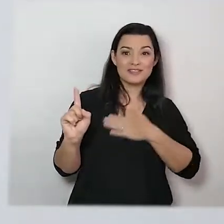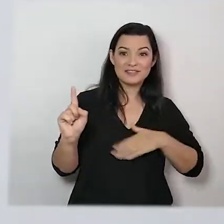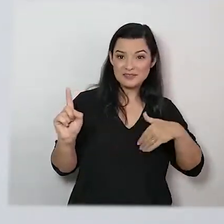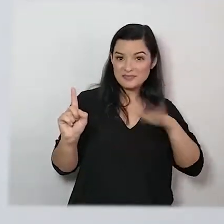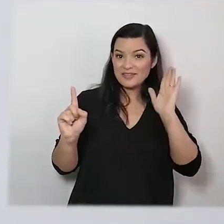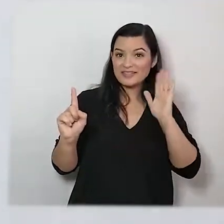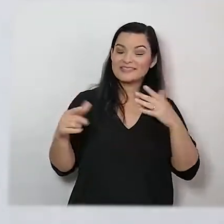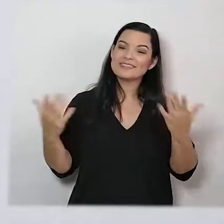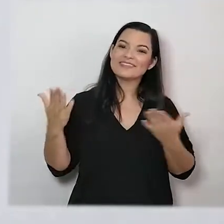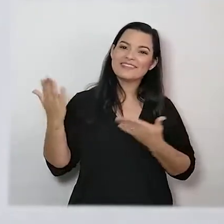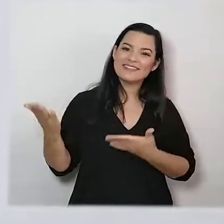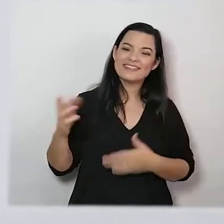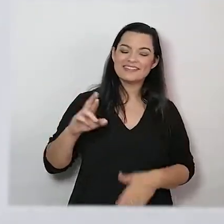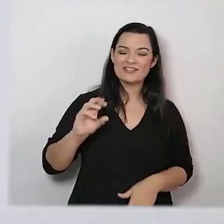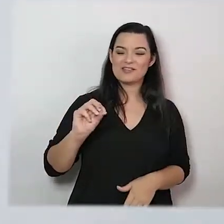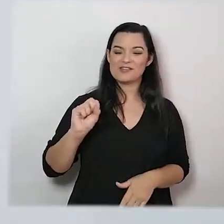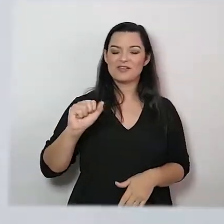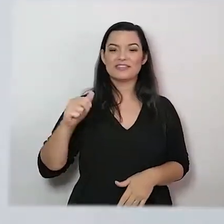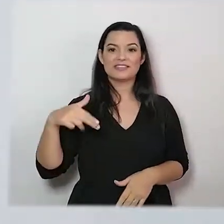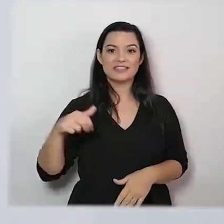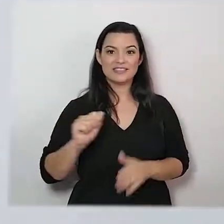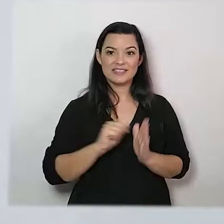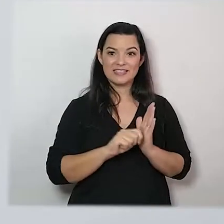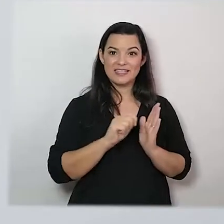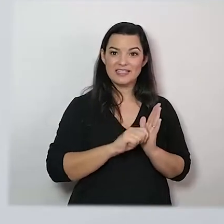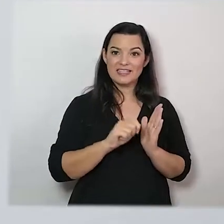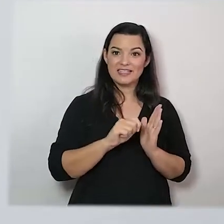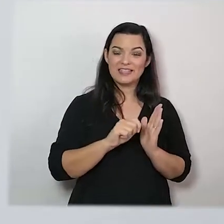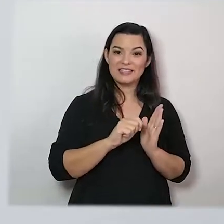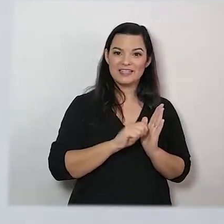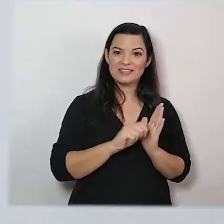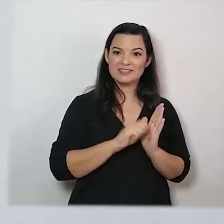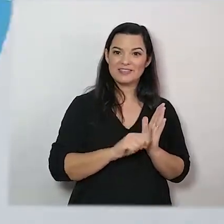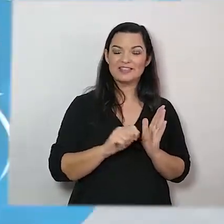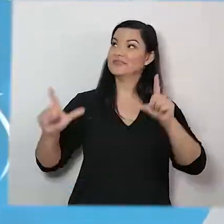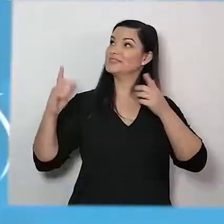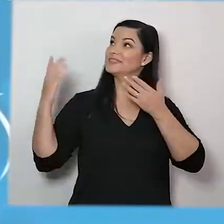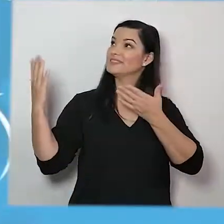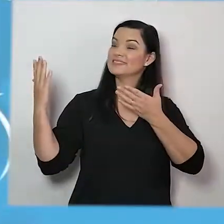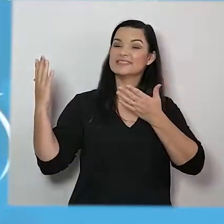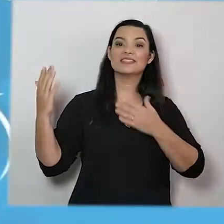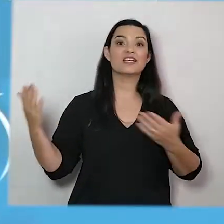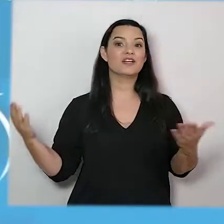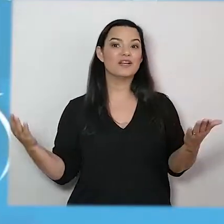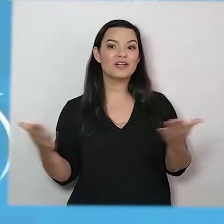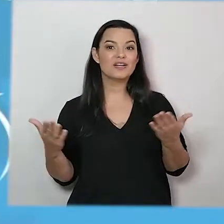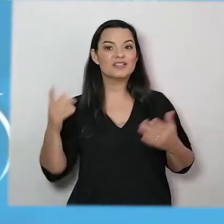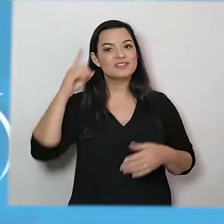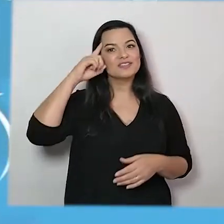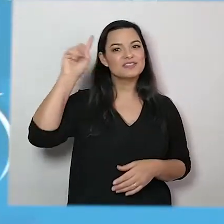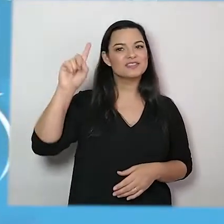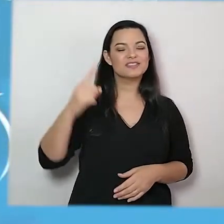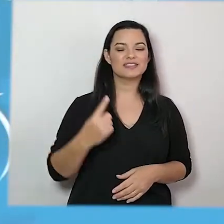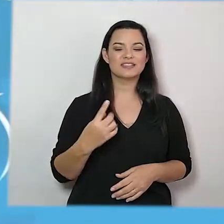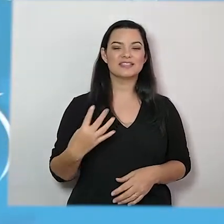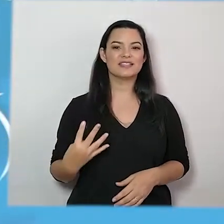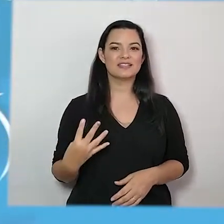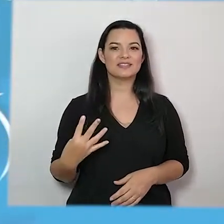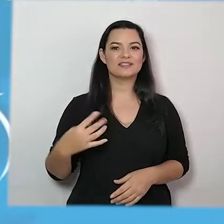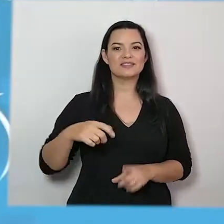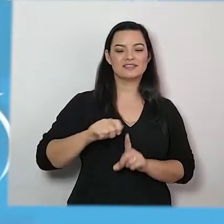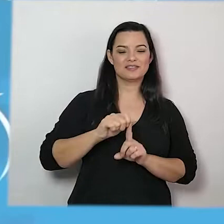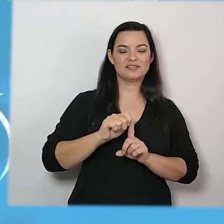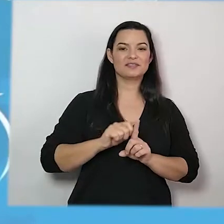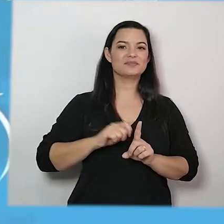tem tudo a ver com a nossa proposta do dia. Põe na tela. Hoje é dia 14 de